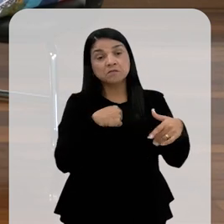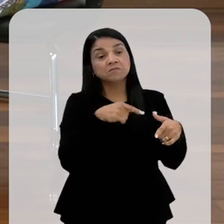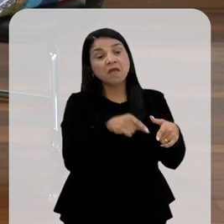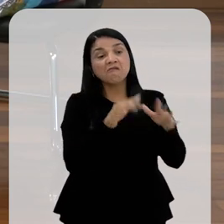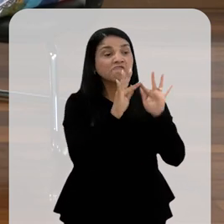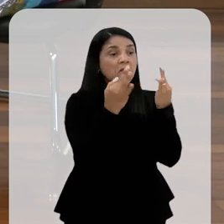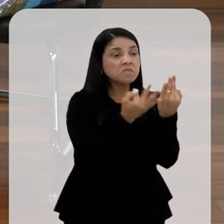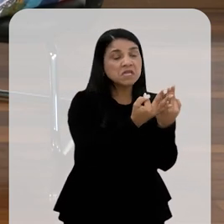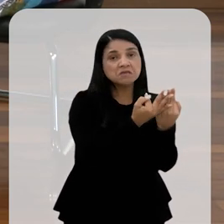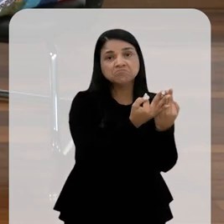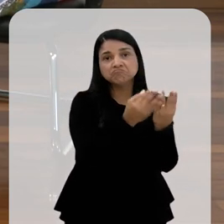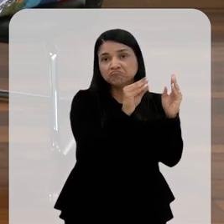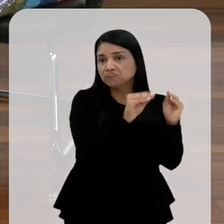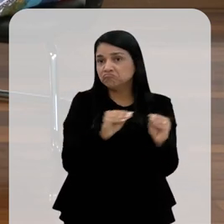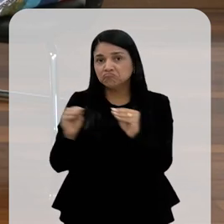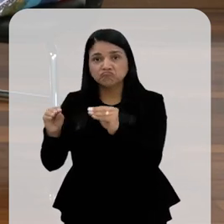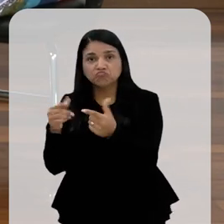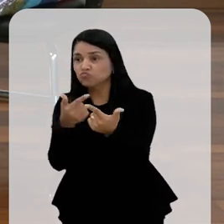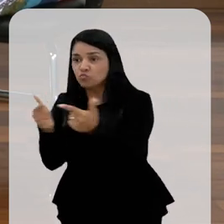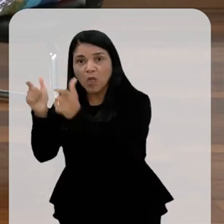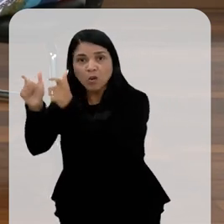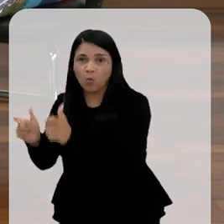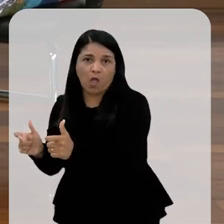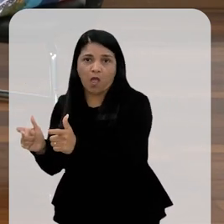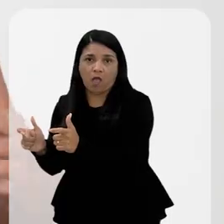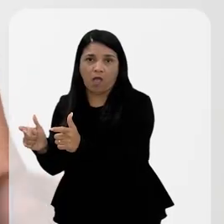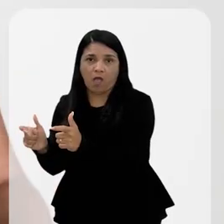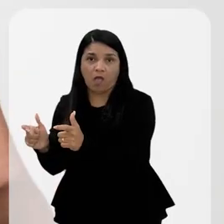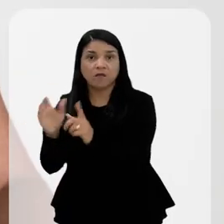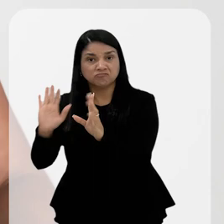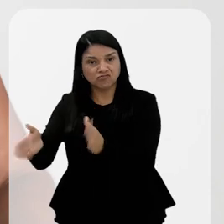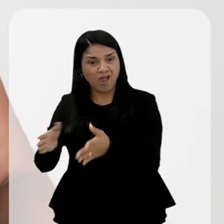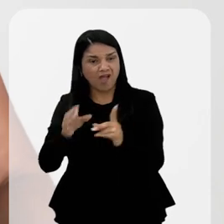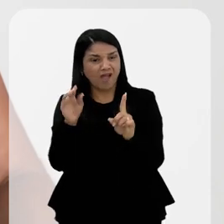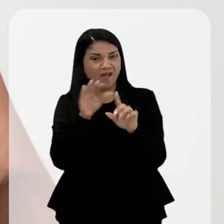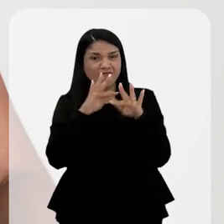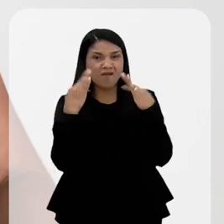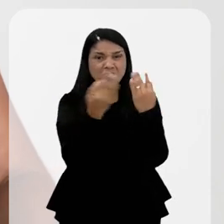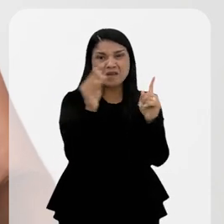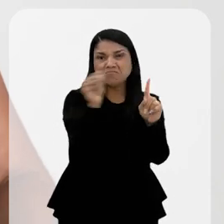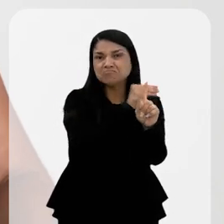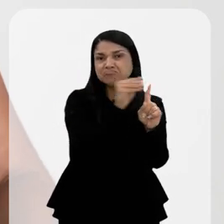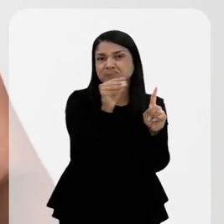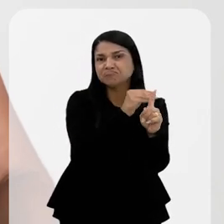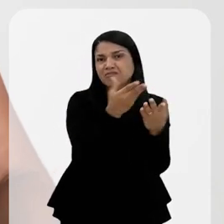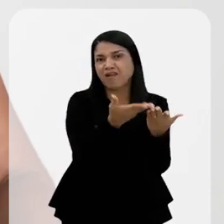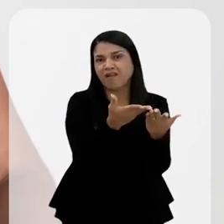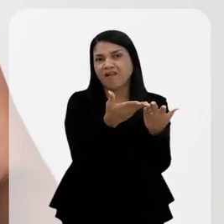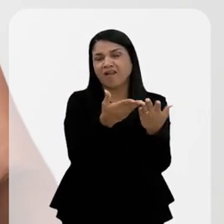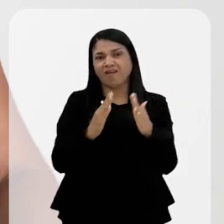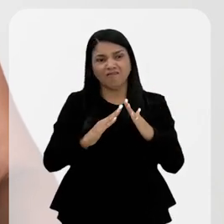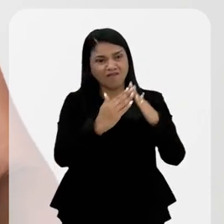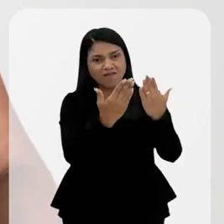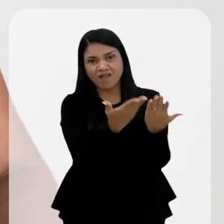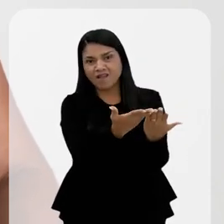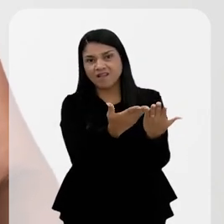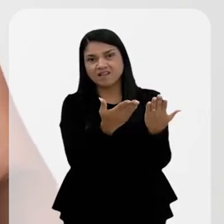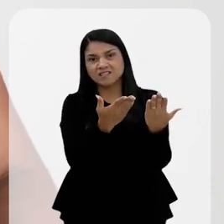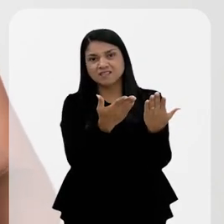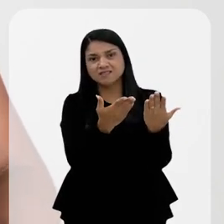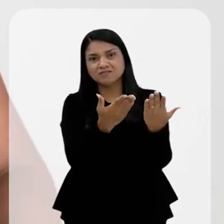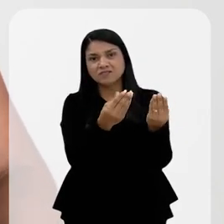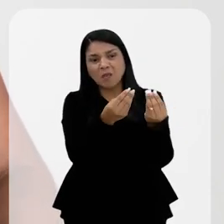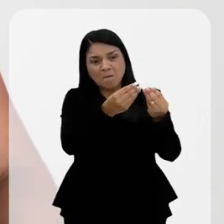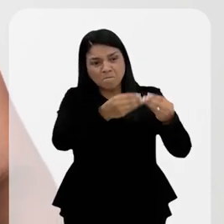ir para algum lugar incerto, não sabido. uma pessoa já em situação de vulnerabilidade em uma favela e é uma pessoa que é